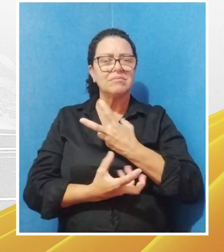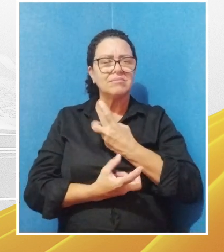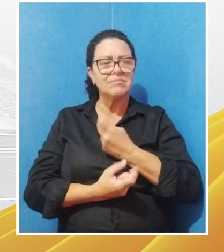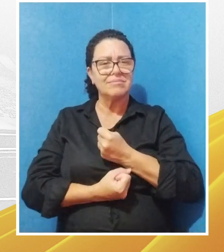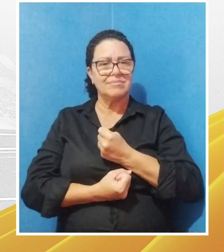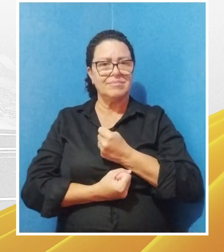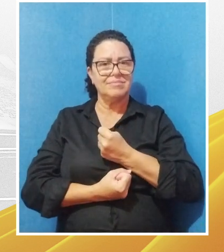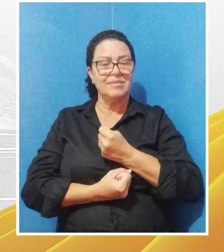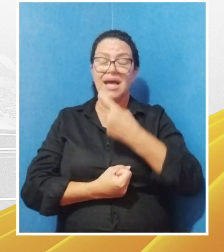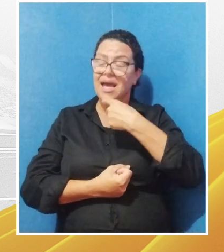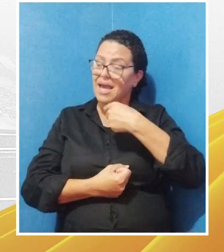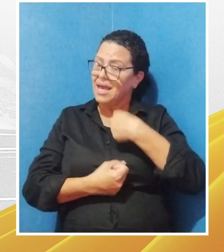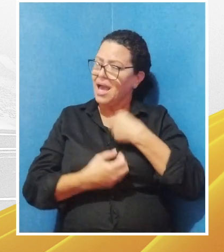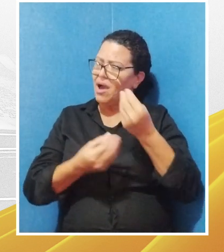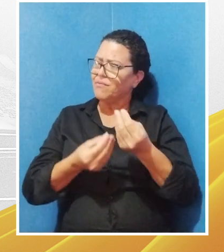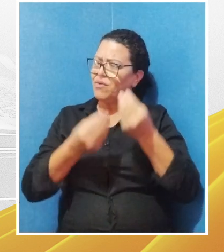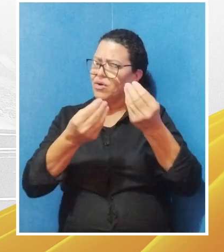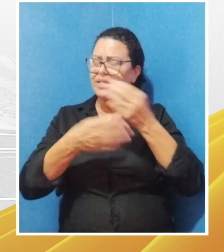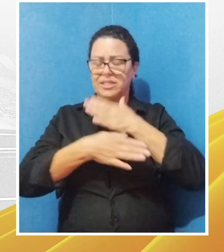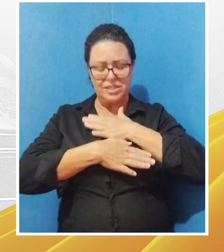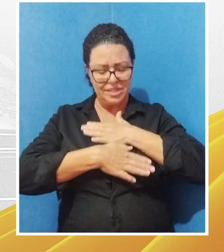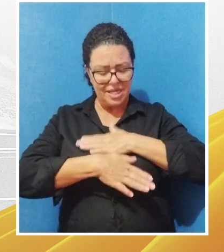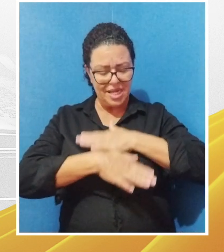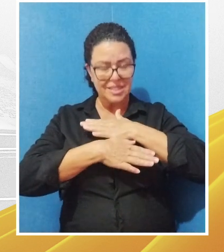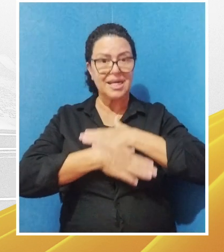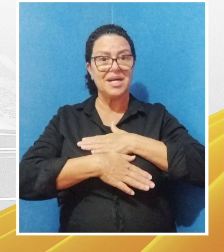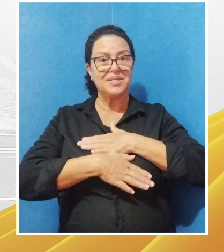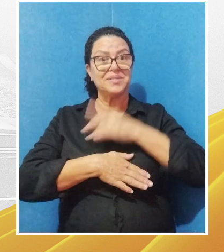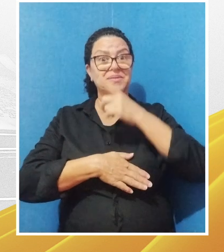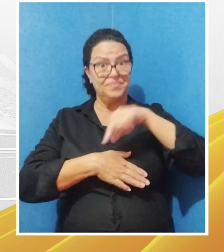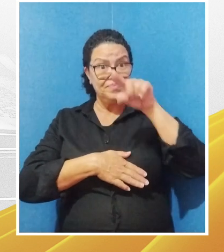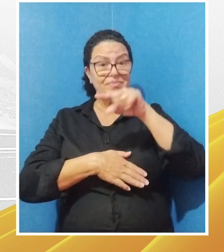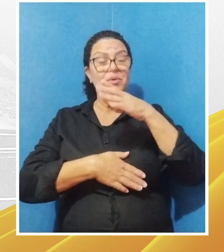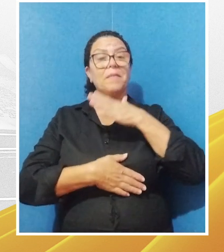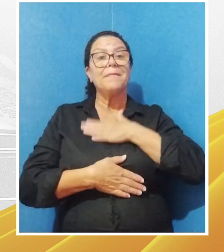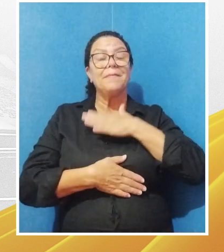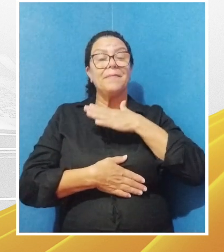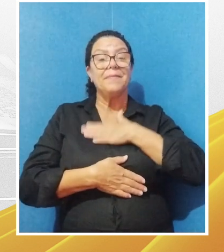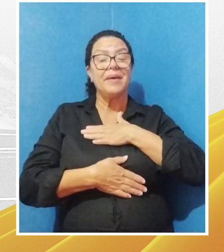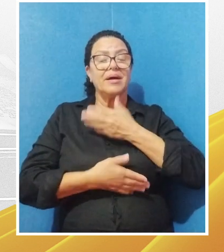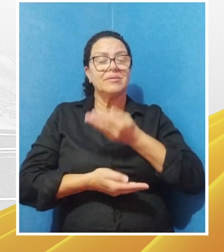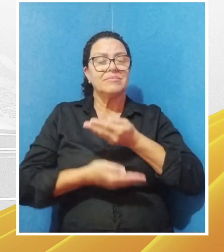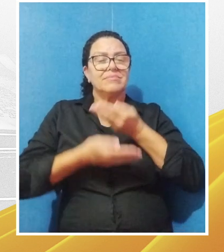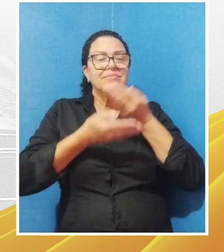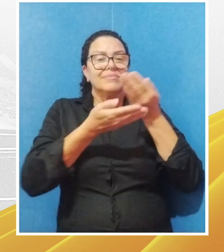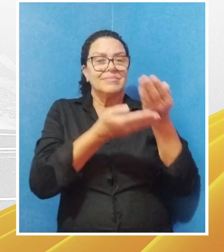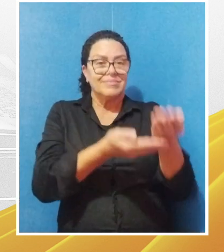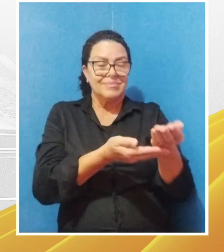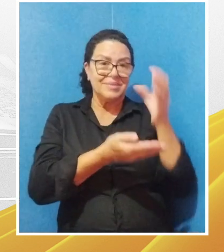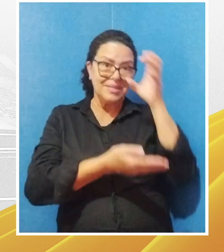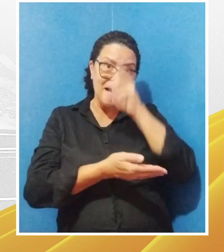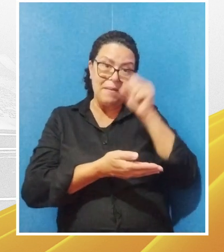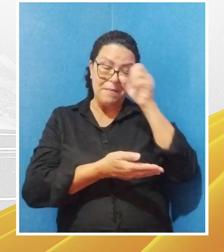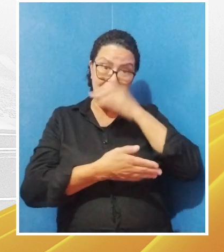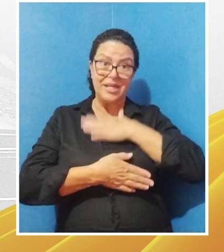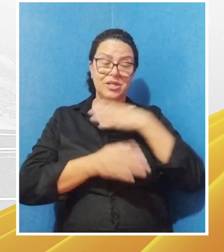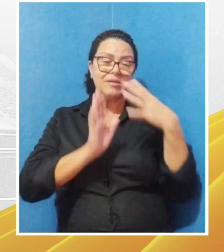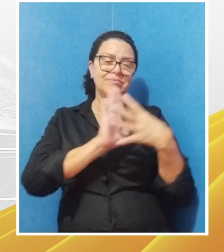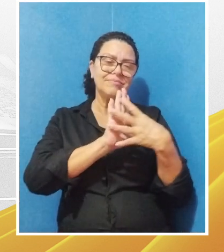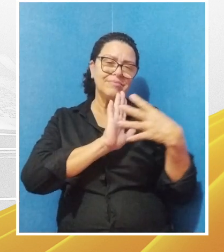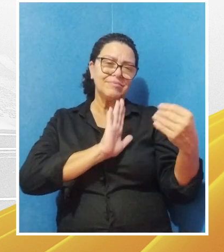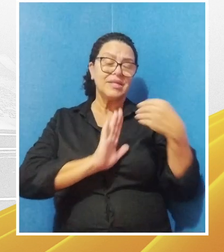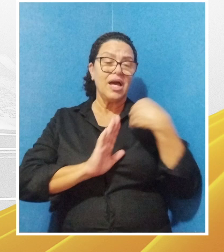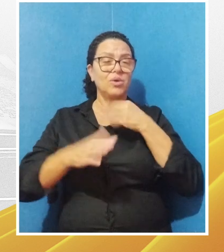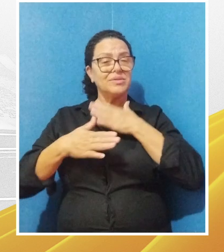oprimidos, e eu vos darei descanso. Tomai sobre vós o meu jugo, e aprendei de mim,